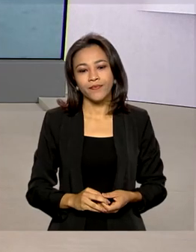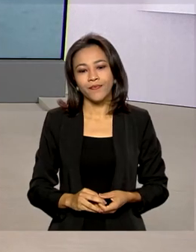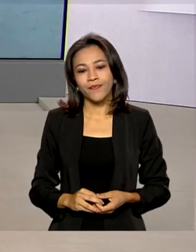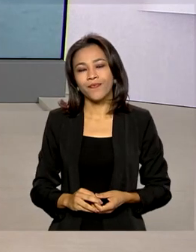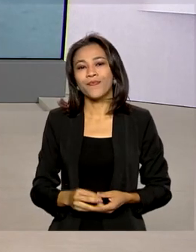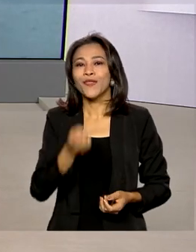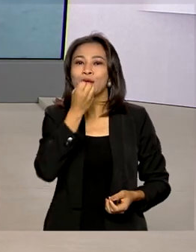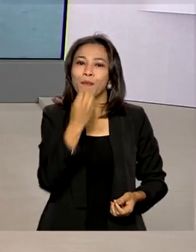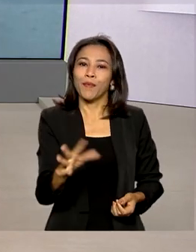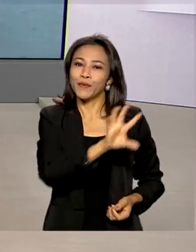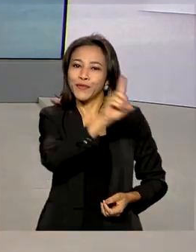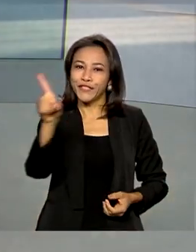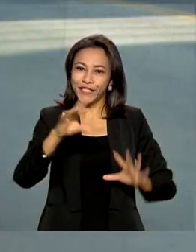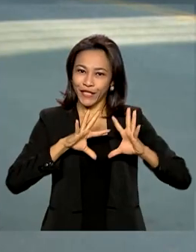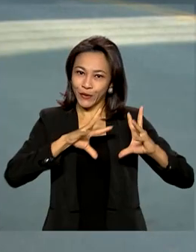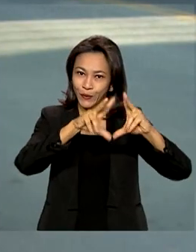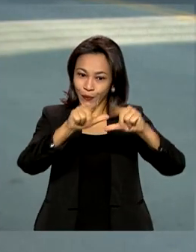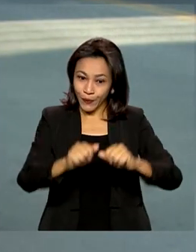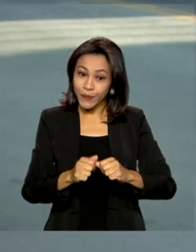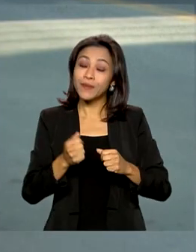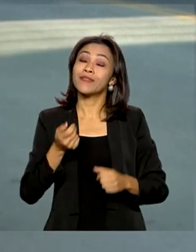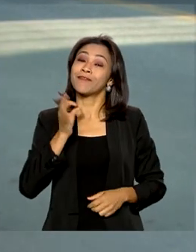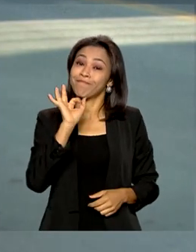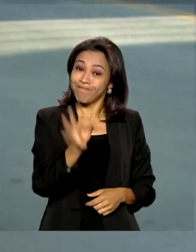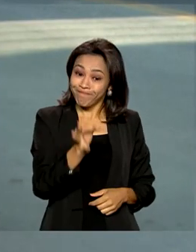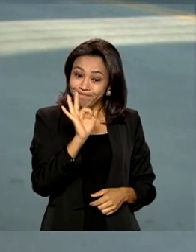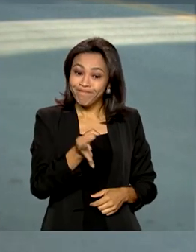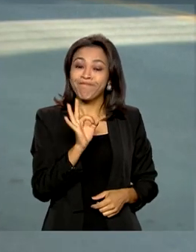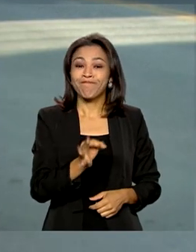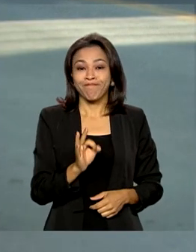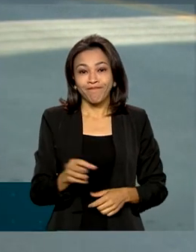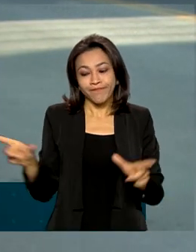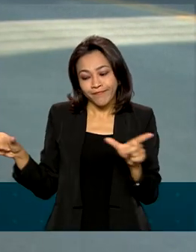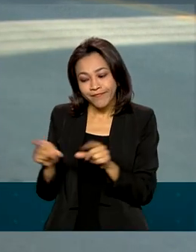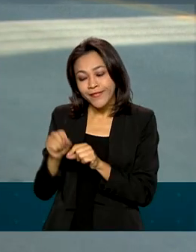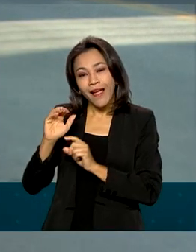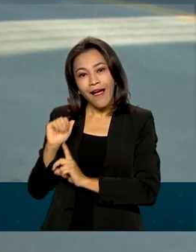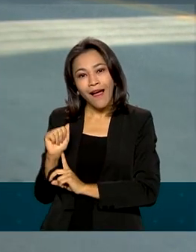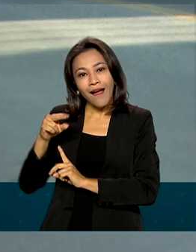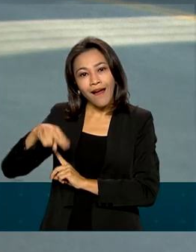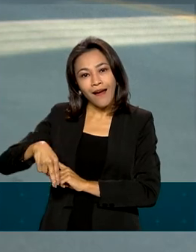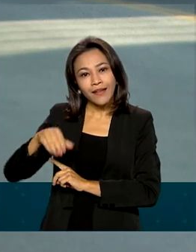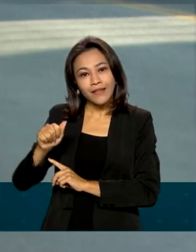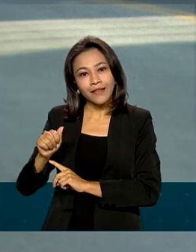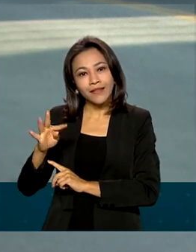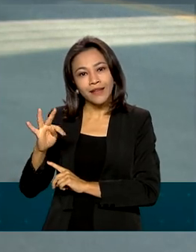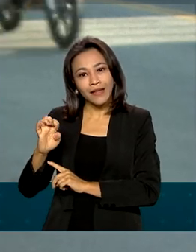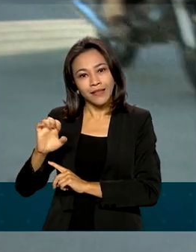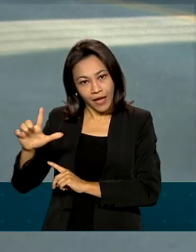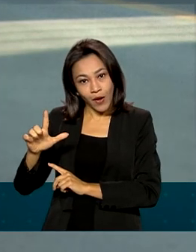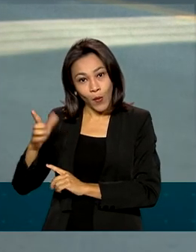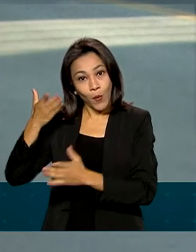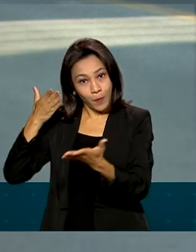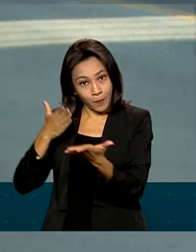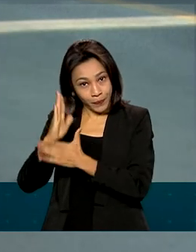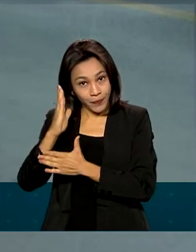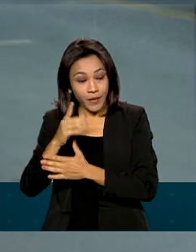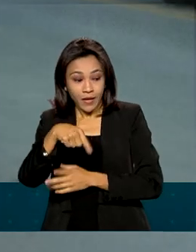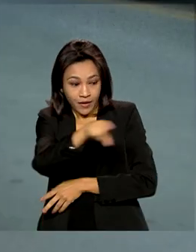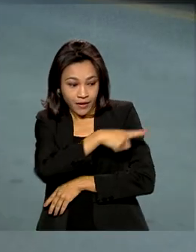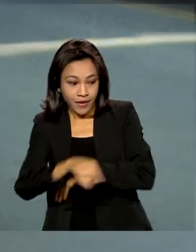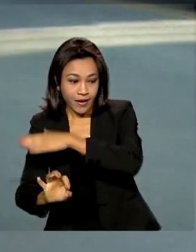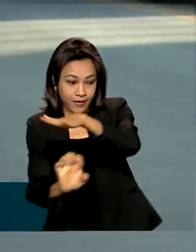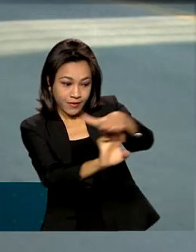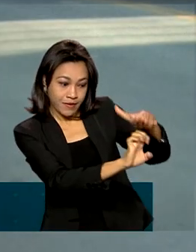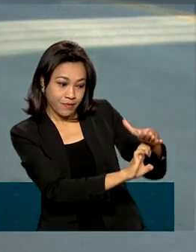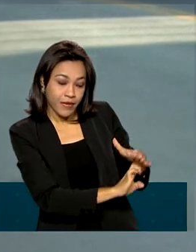Bom dia, Renata. Bom dia a todos. É isso mesmo. A Anatel aprovou e as operadoras vão poder ativar o